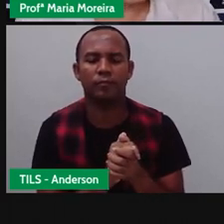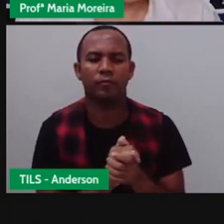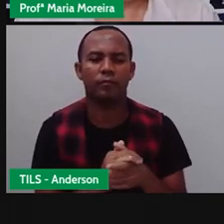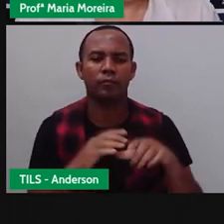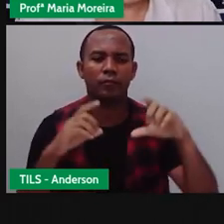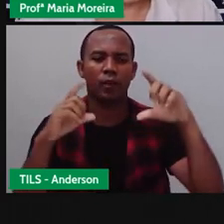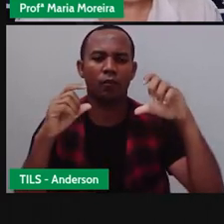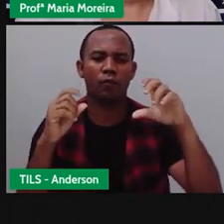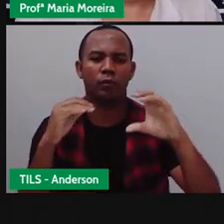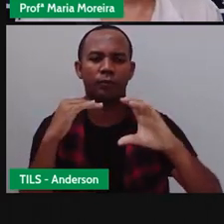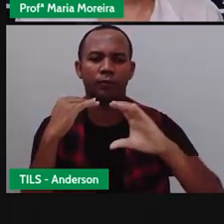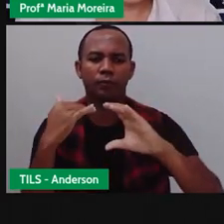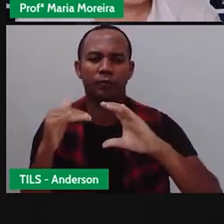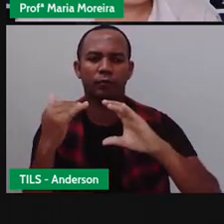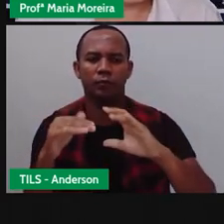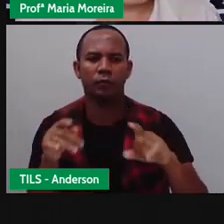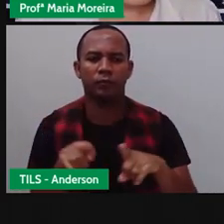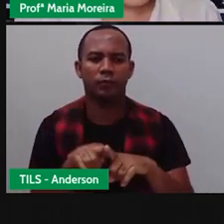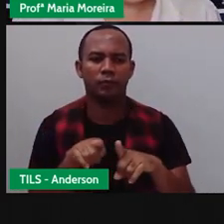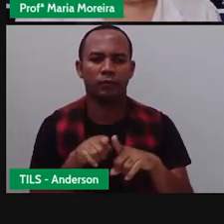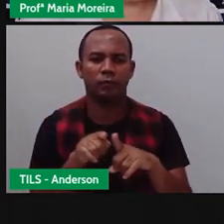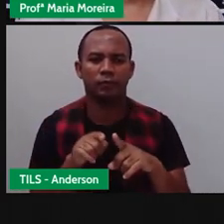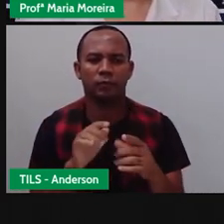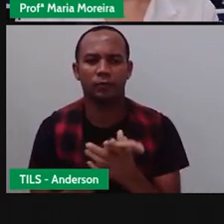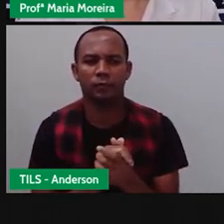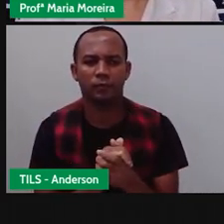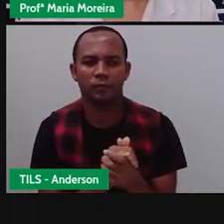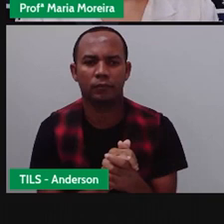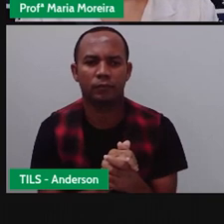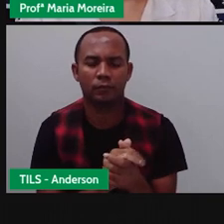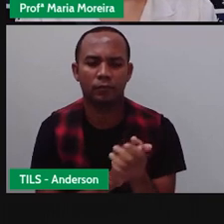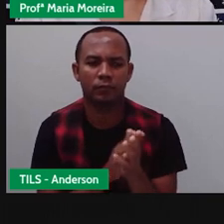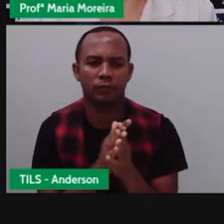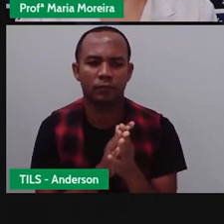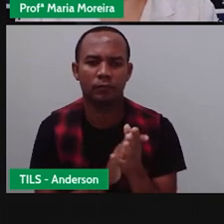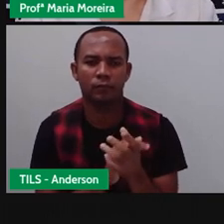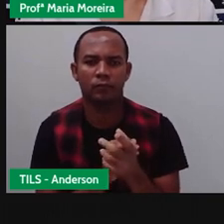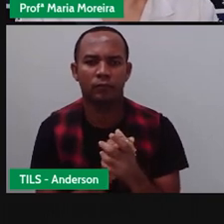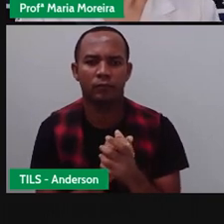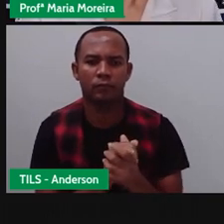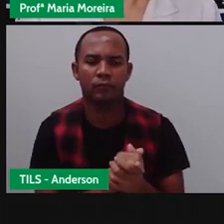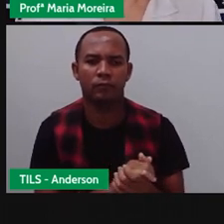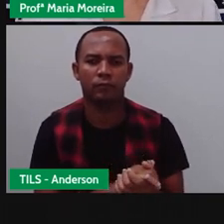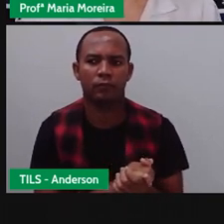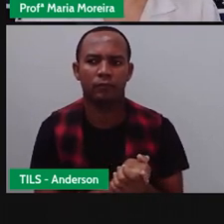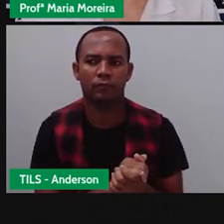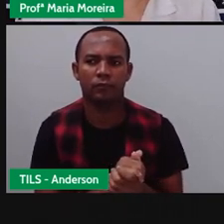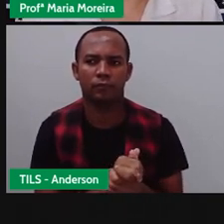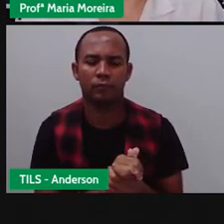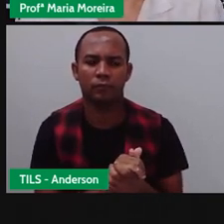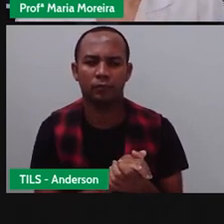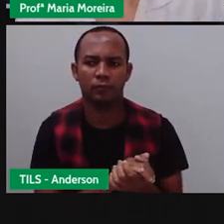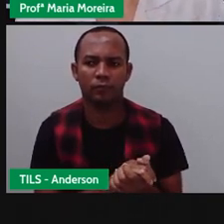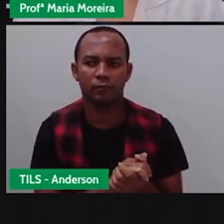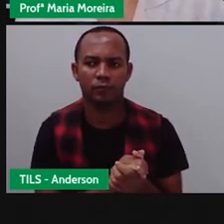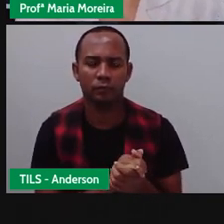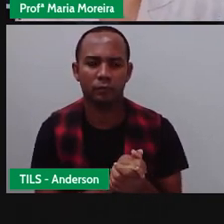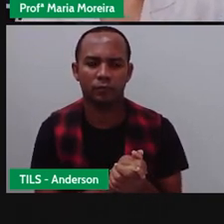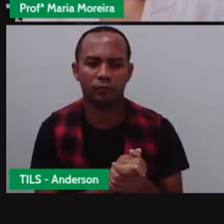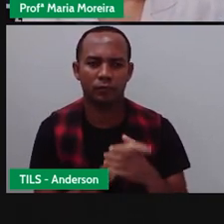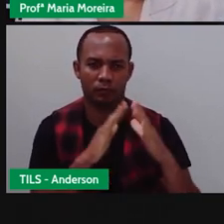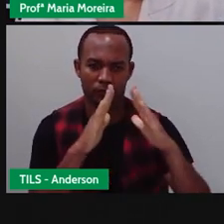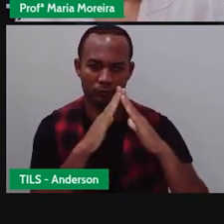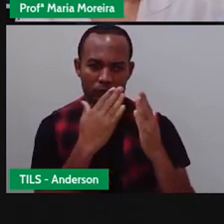foto, mandar para ele como desafio e dizer assim, aí agora, resolva. O que eu posso dizer? Olha, na